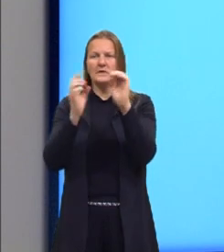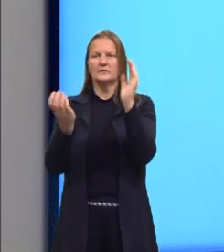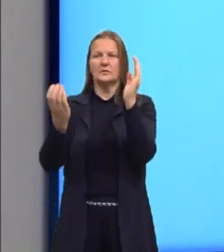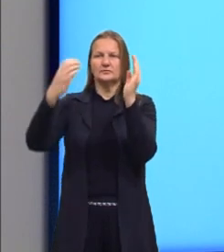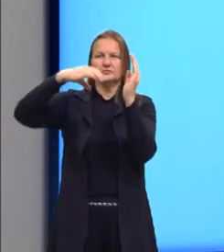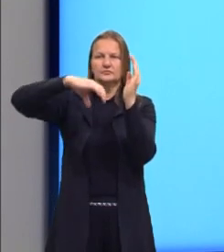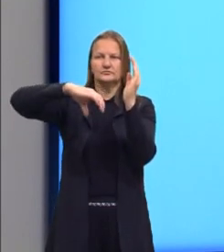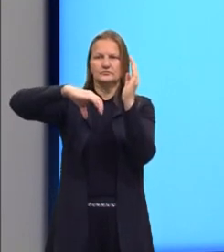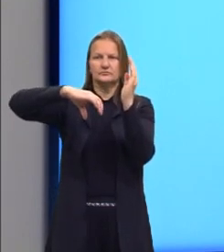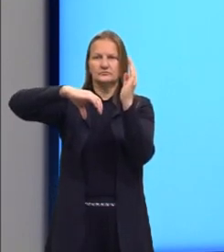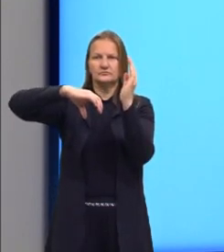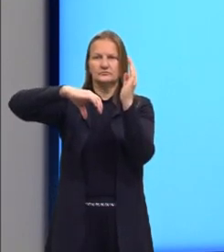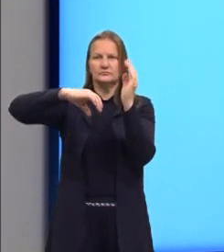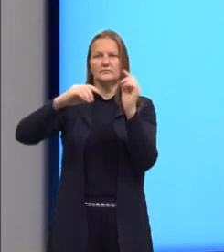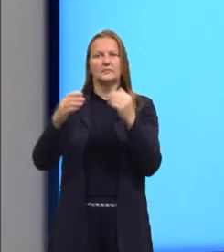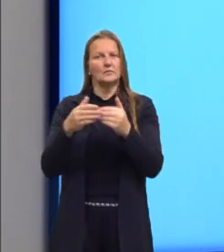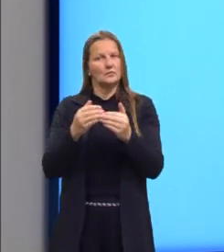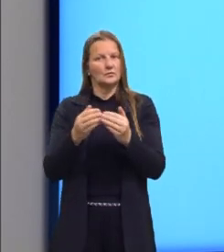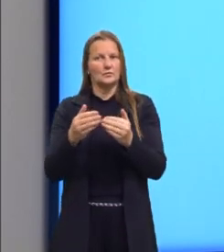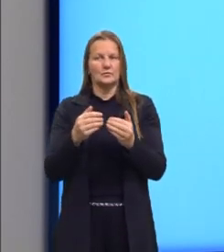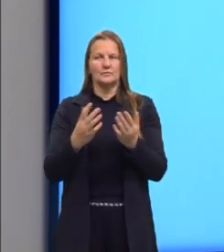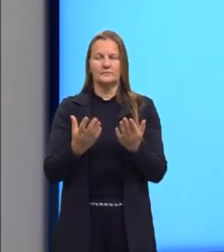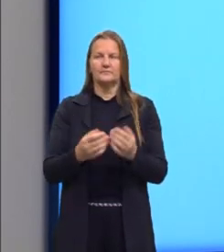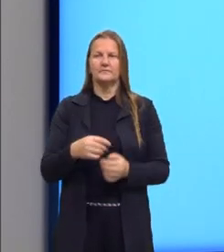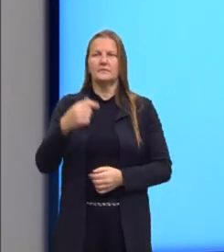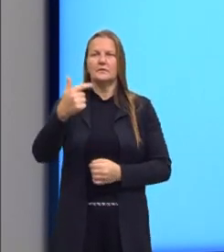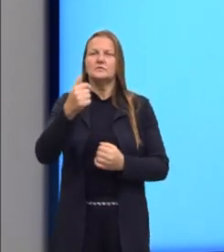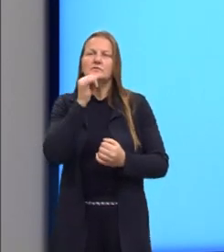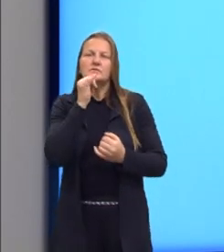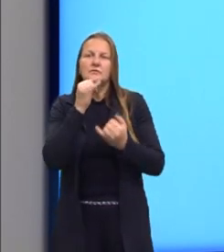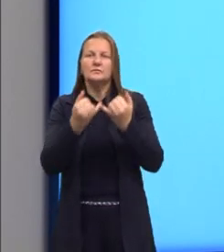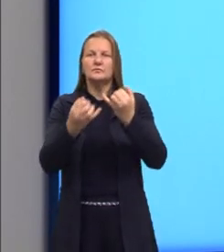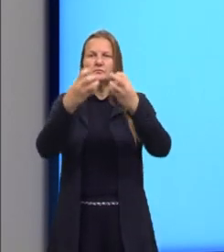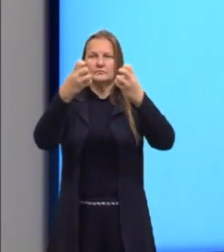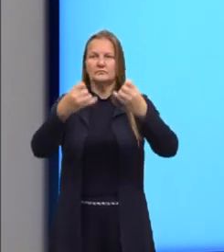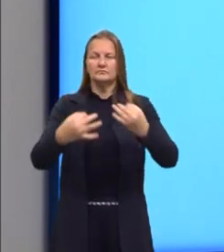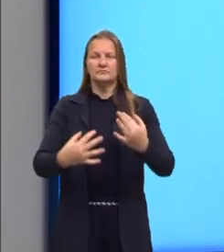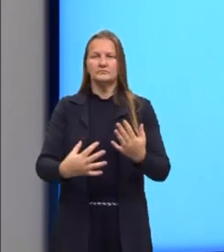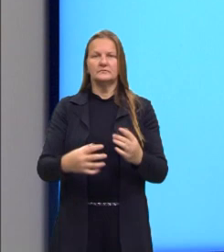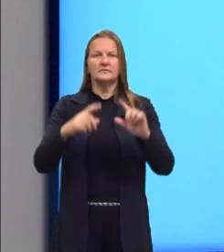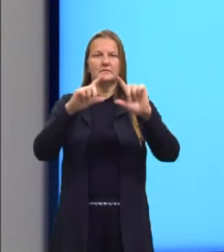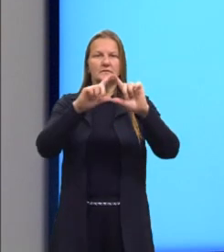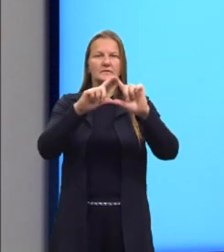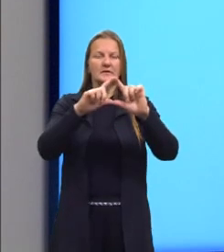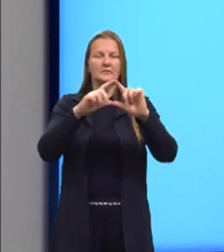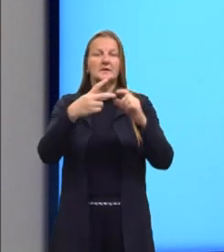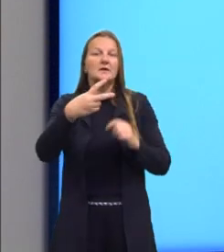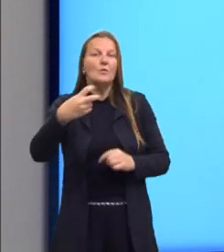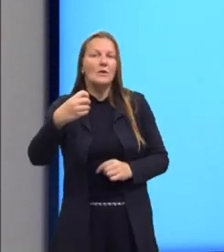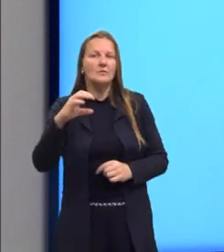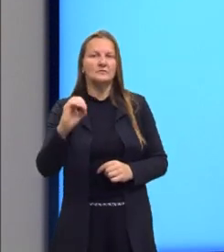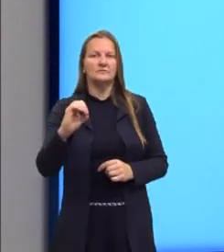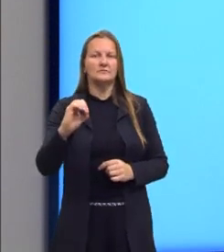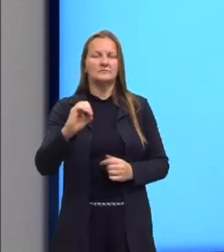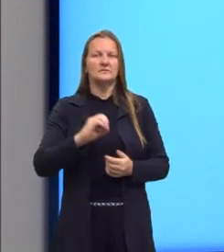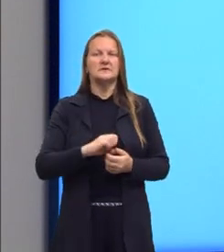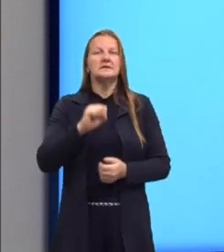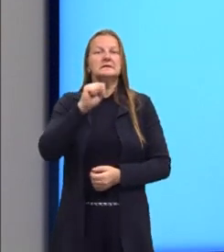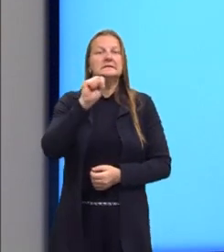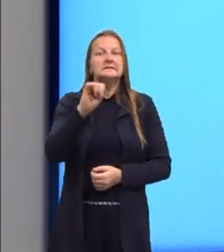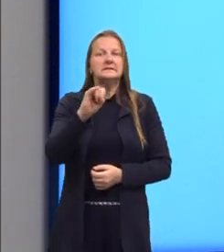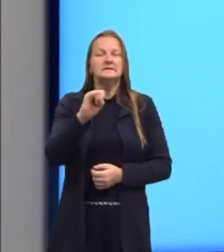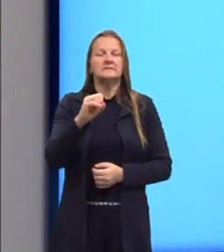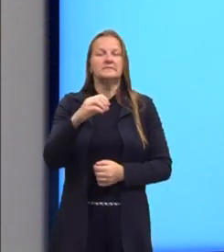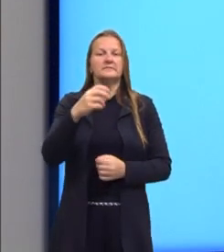concavidade para baixo. O segundo caso é o delta sendo igual a zero. Se o delta for